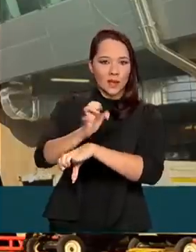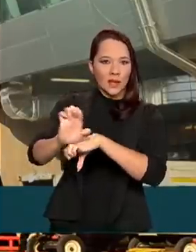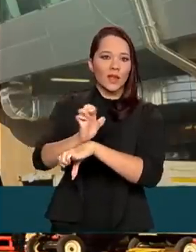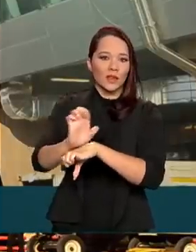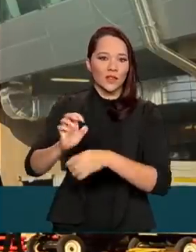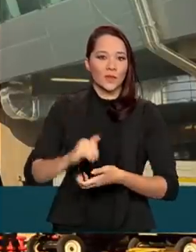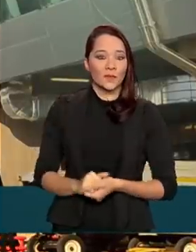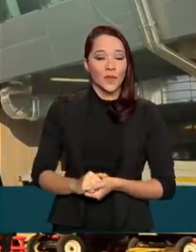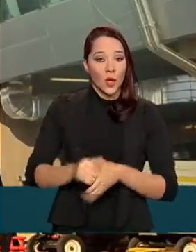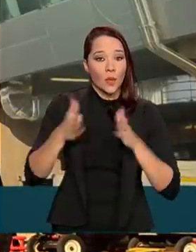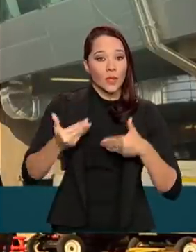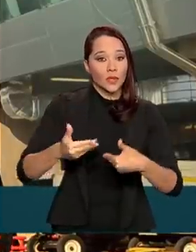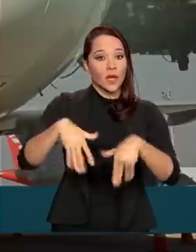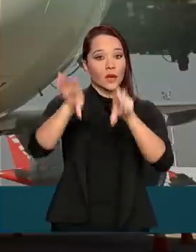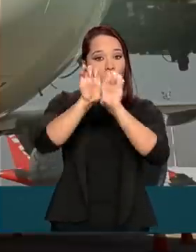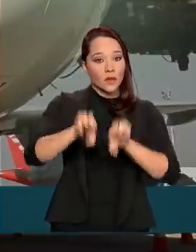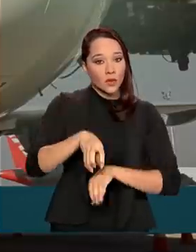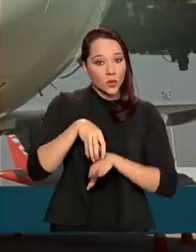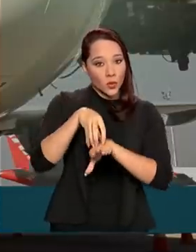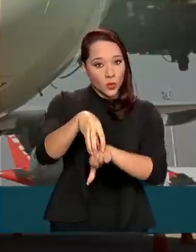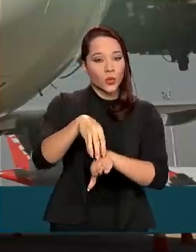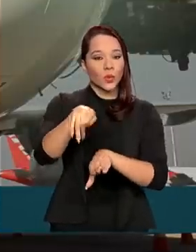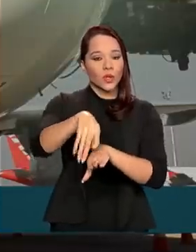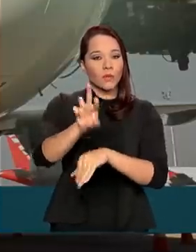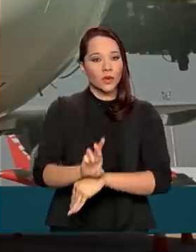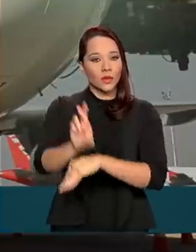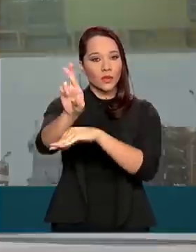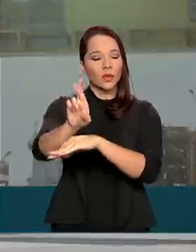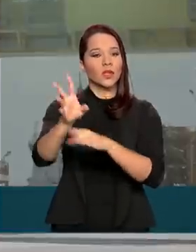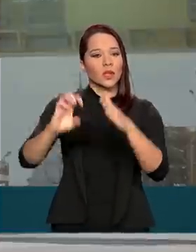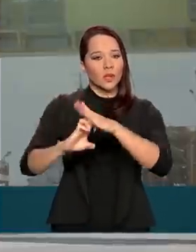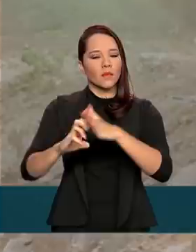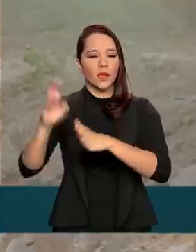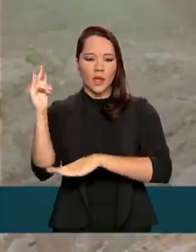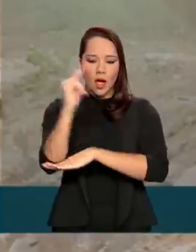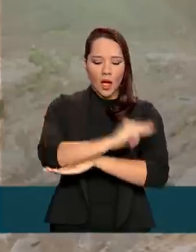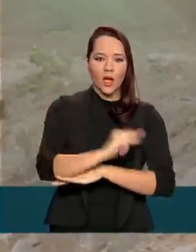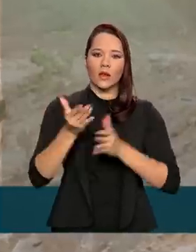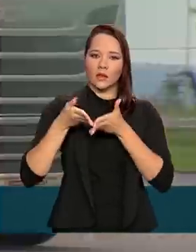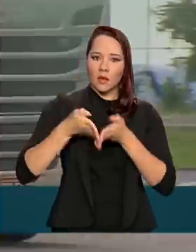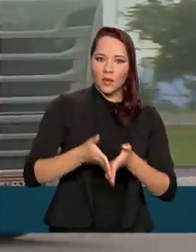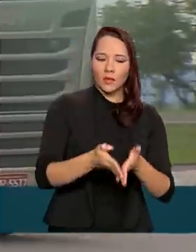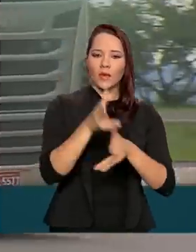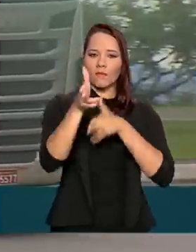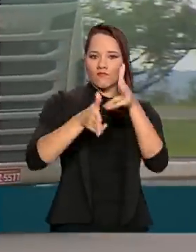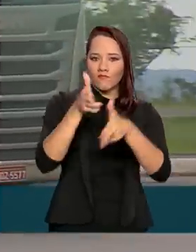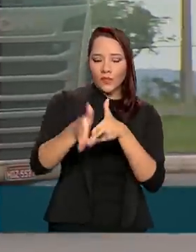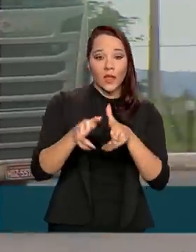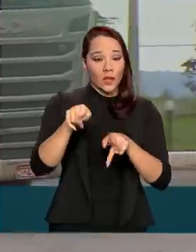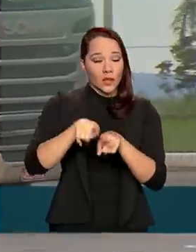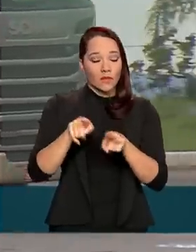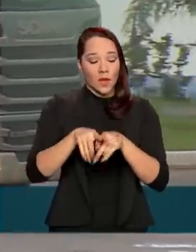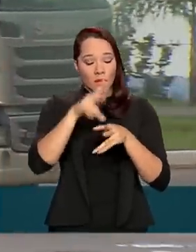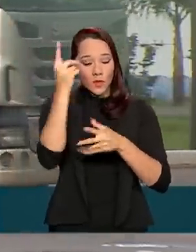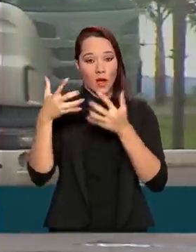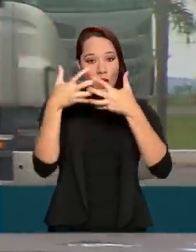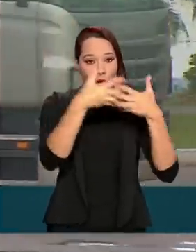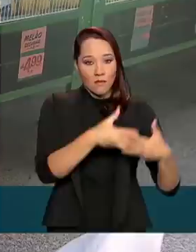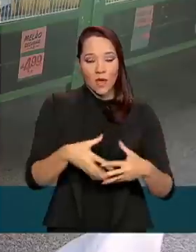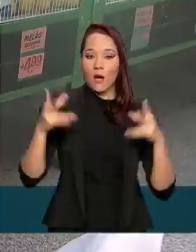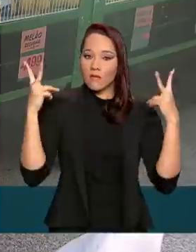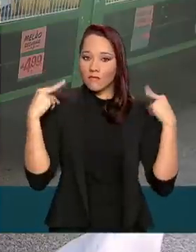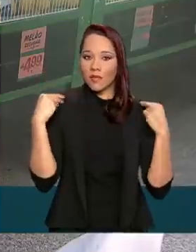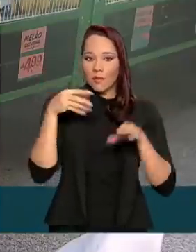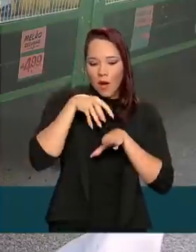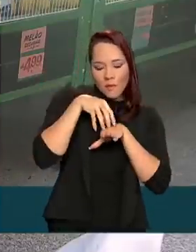Ministério da Infraestrutura mobilizou representantes de empresas aéreas, portos, ferrovias e caminhoneiros para transportar a produção.